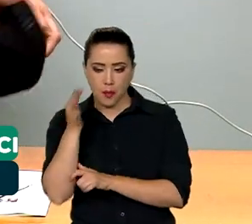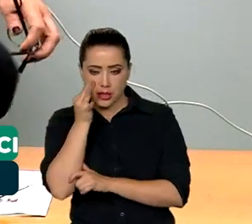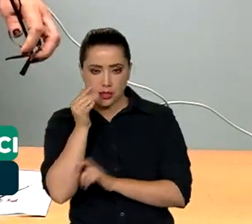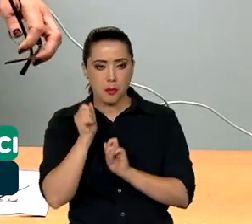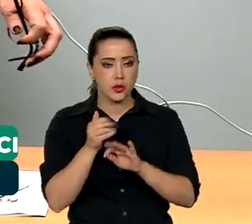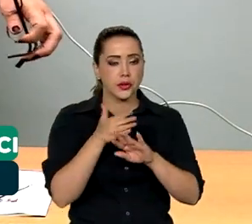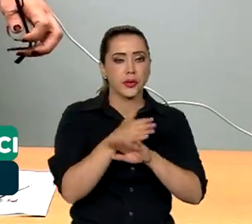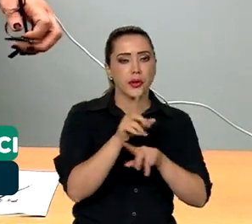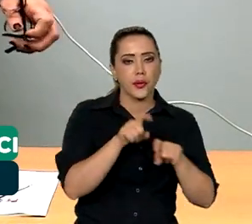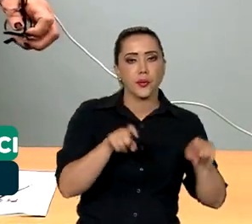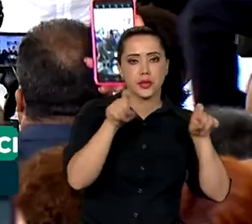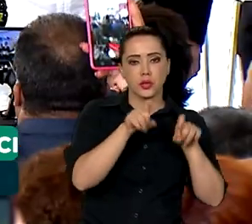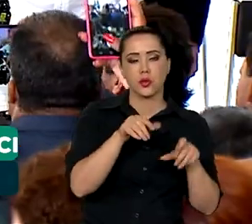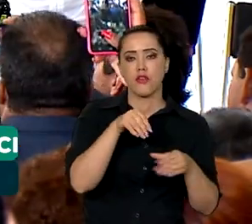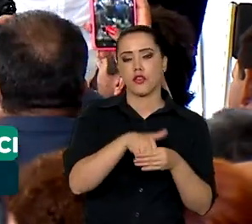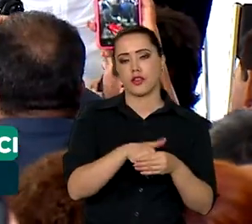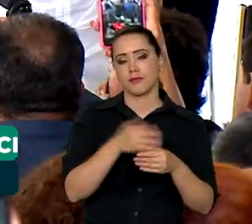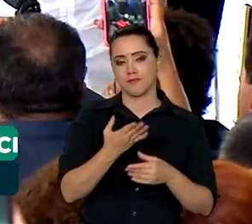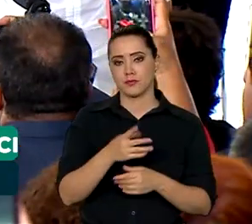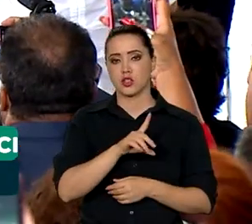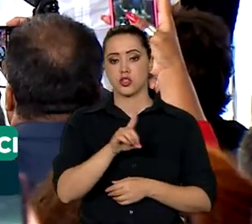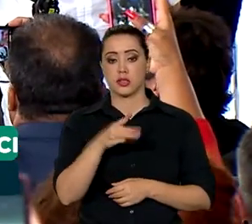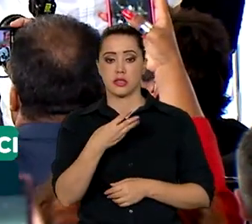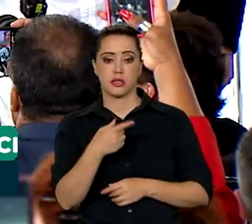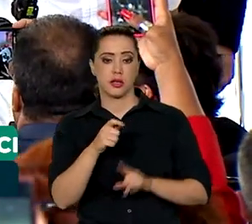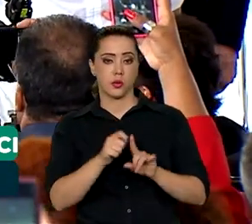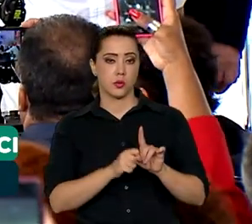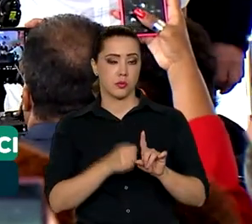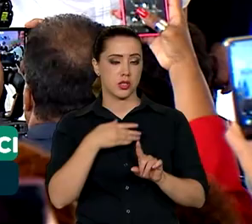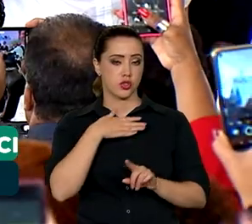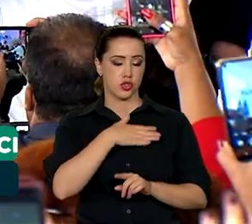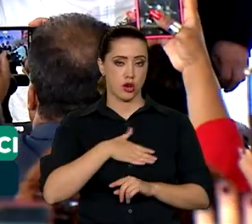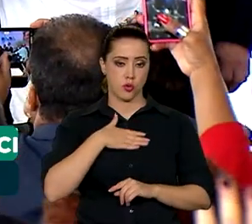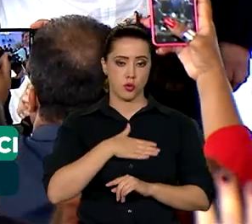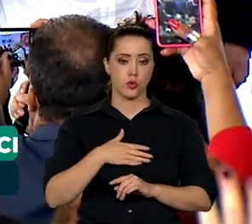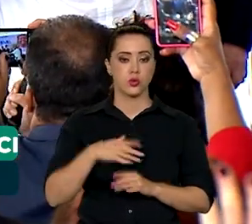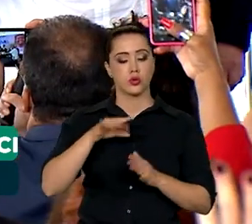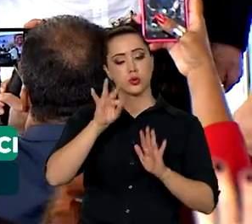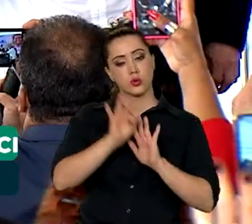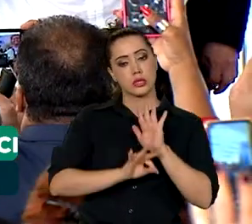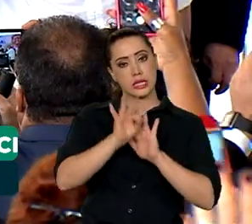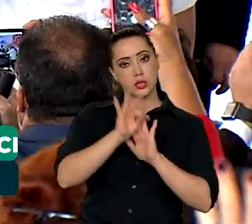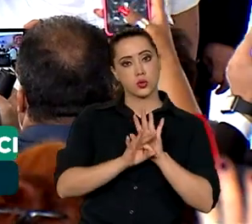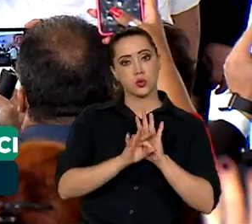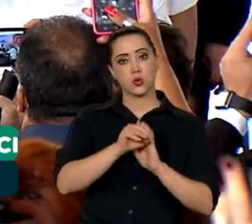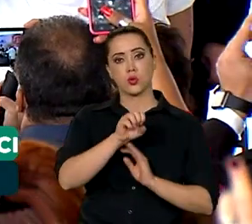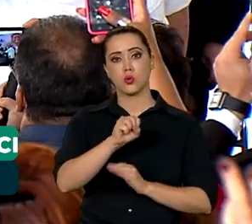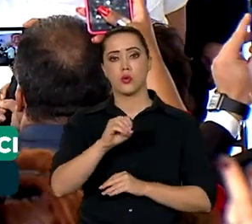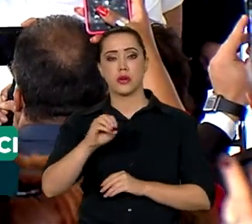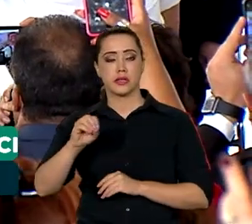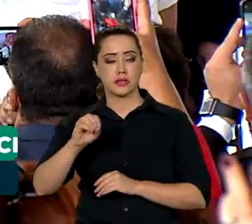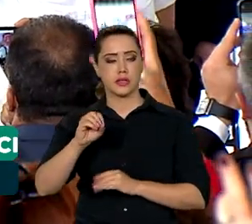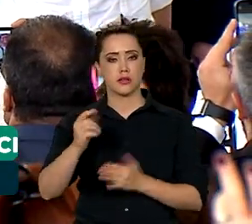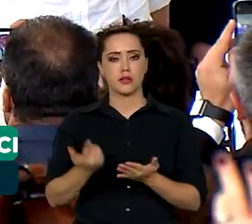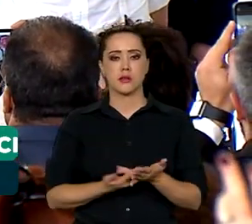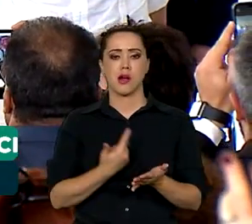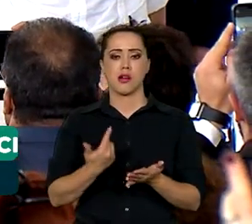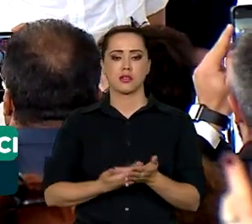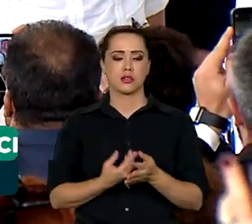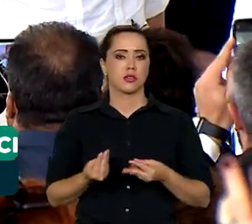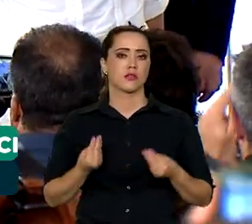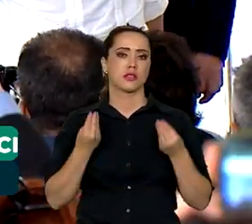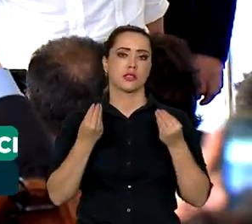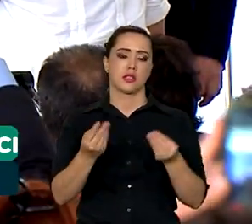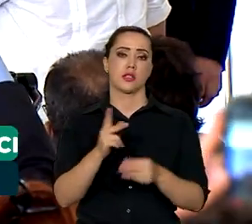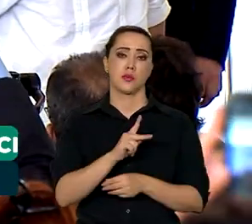computador e fazer os seus votos. Em 31 de agosto, o texto com mais de 800 páginas foi entregue ao presidente do Congresso